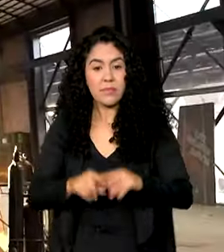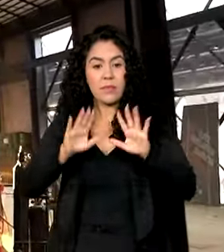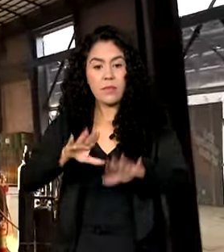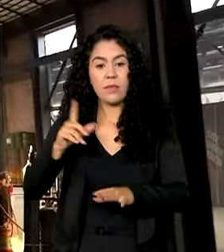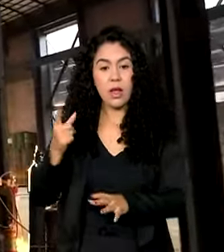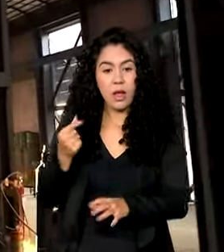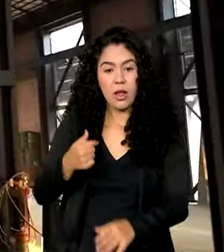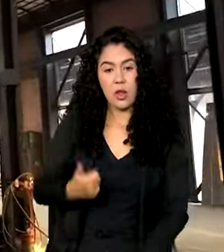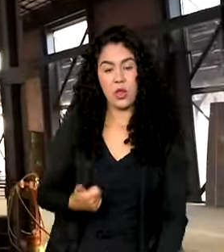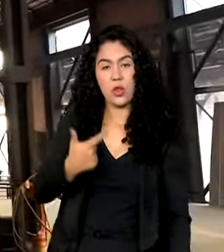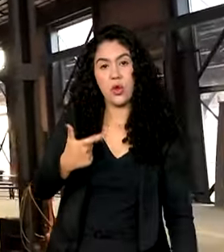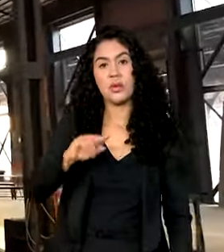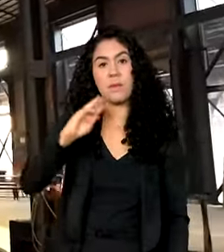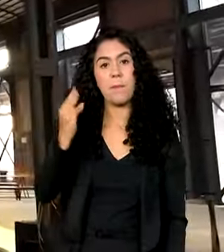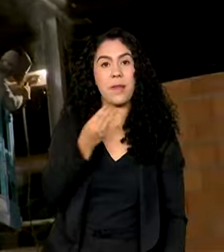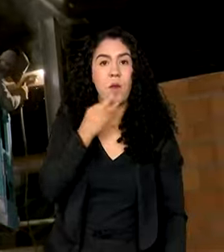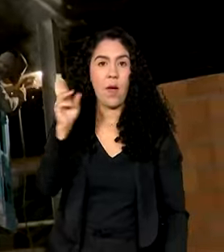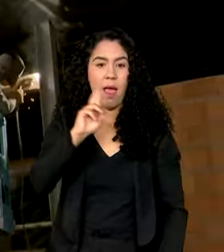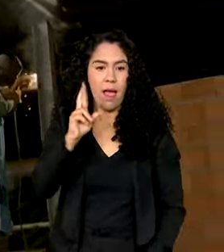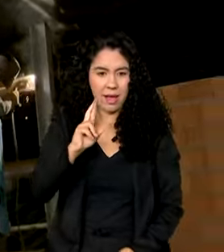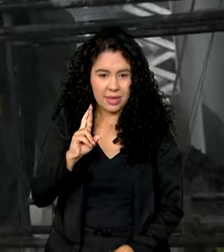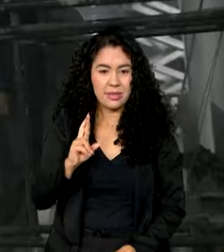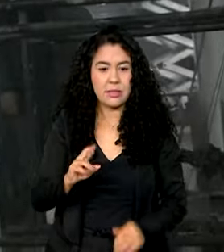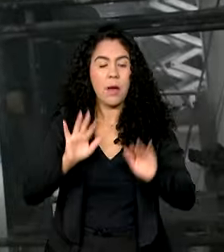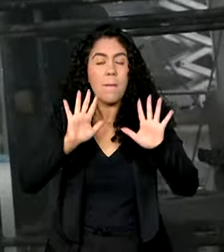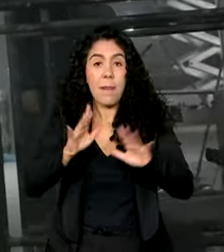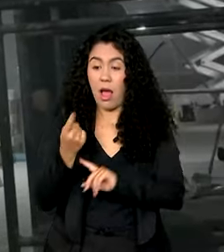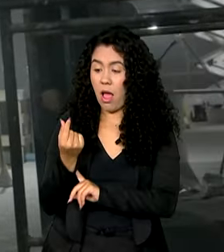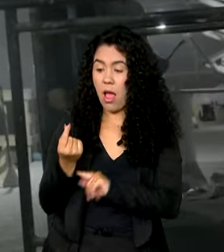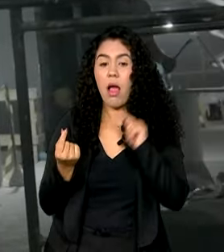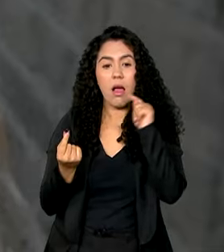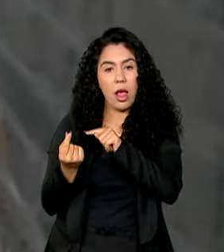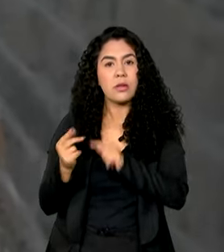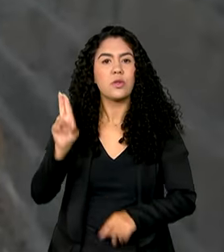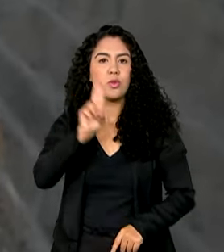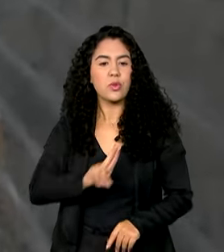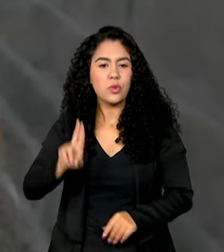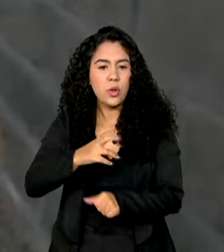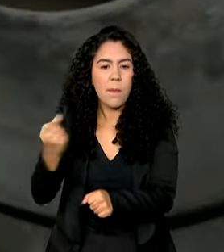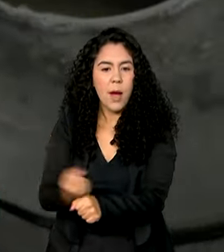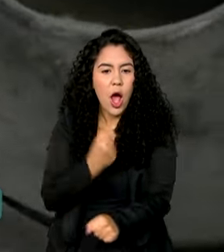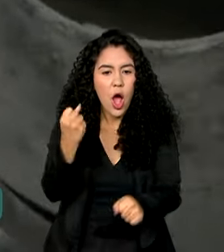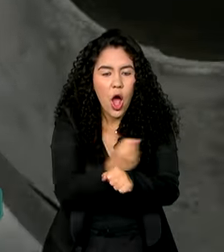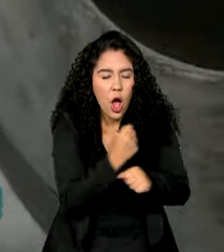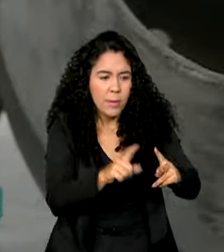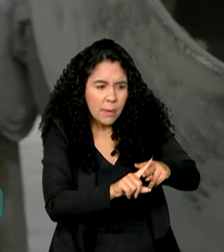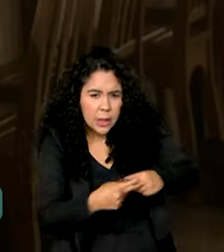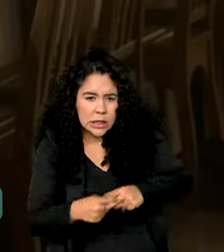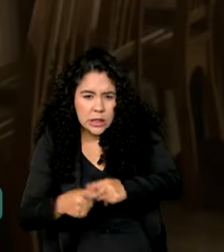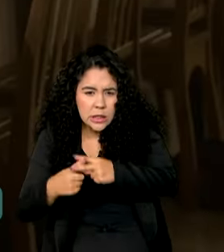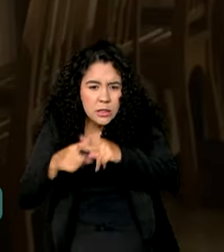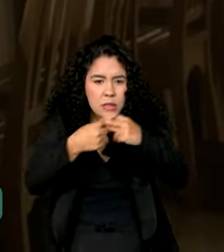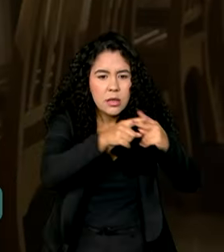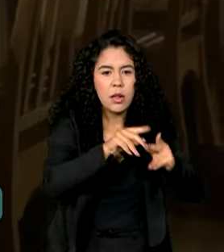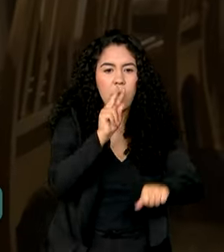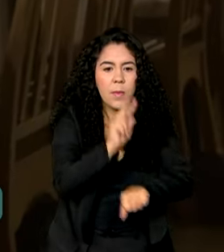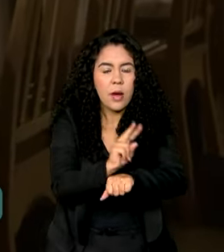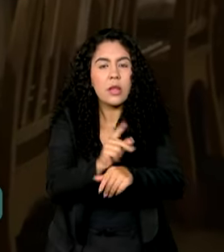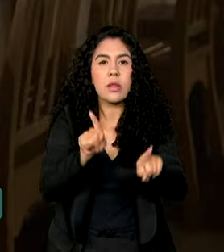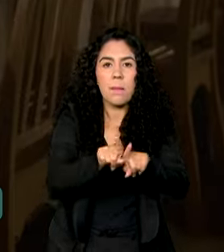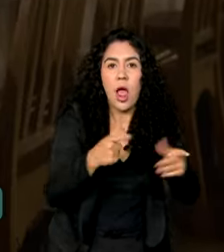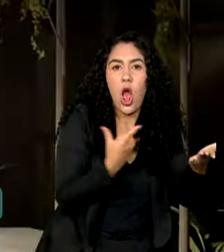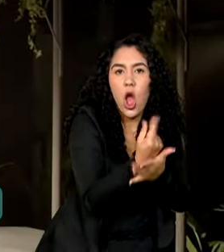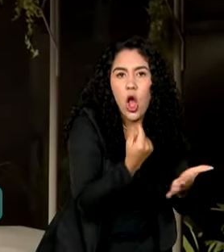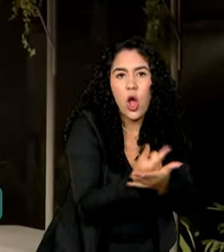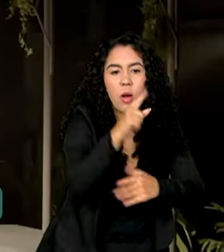equivalente a 12 milhões de reais. Recurso que foi utilizado nas obras de restauro e conservação, na aquisição de